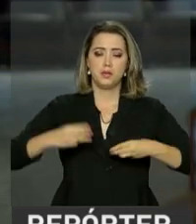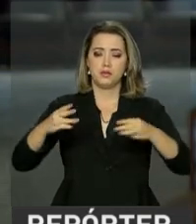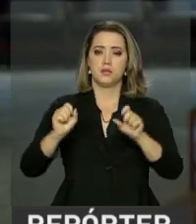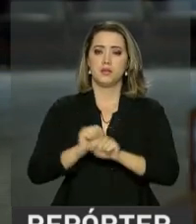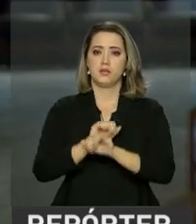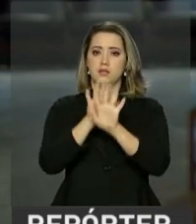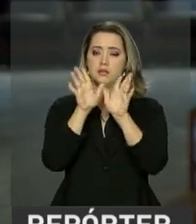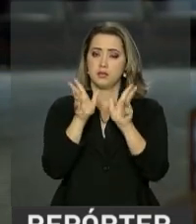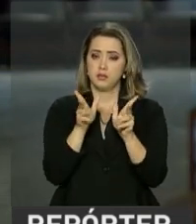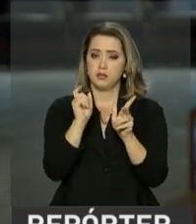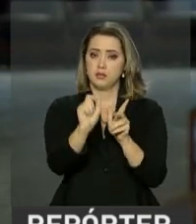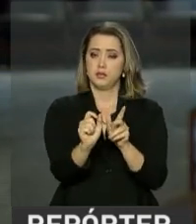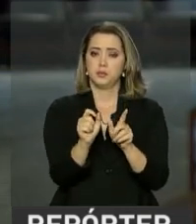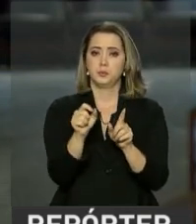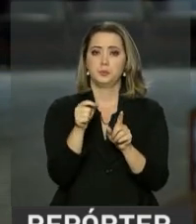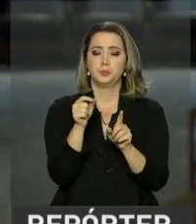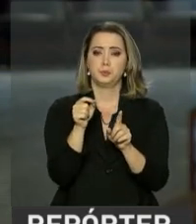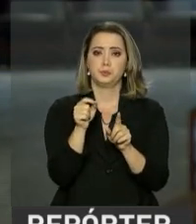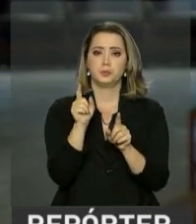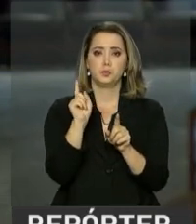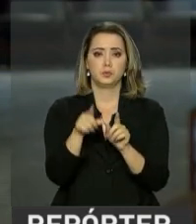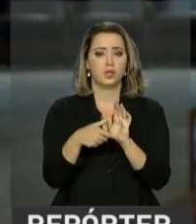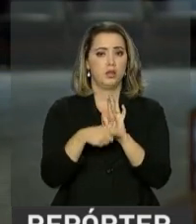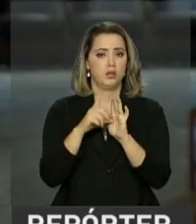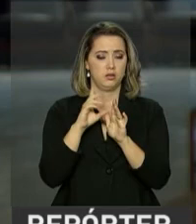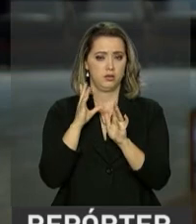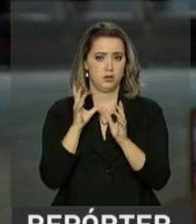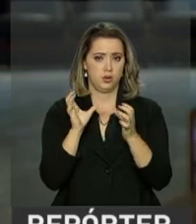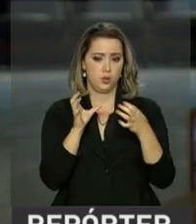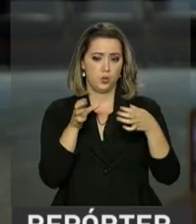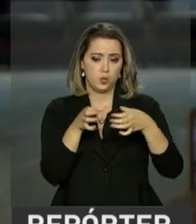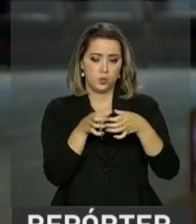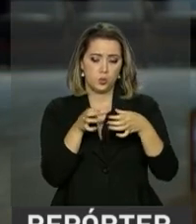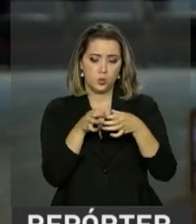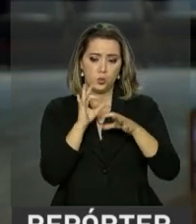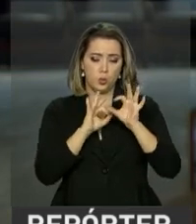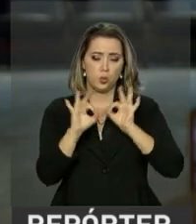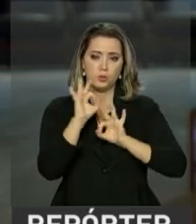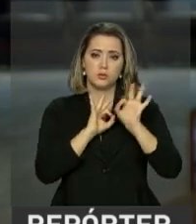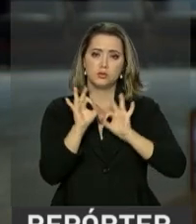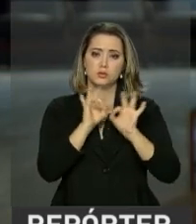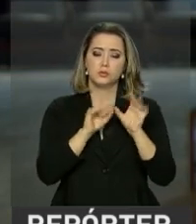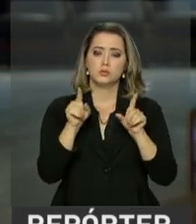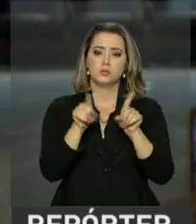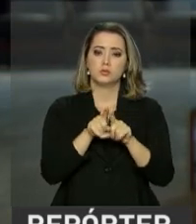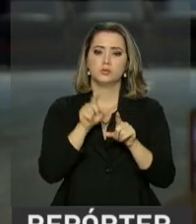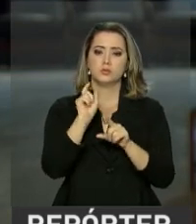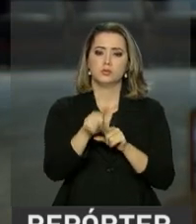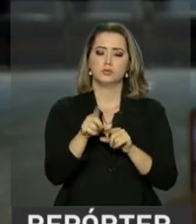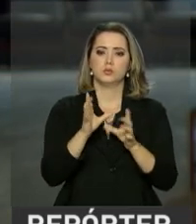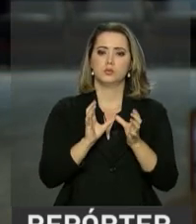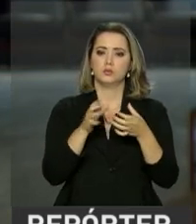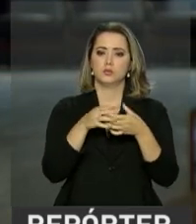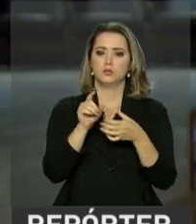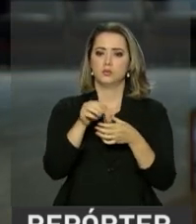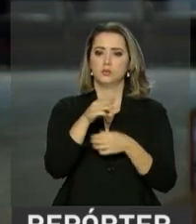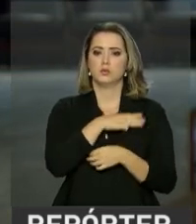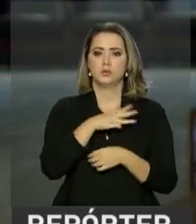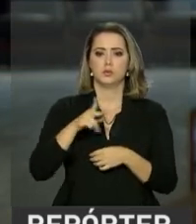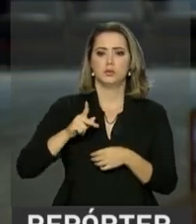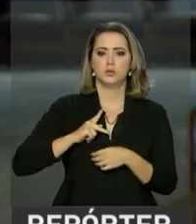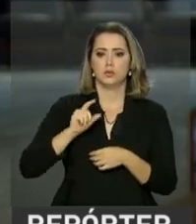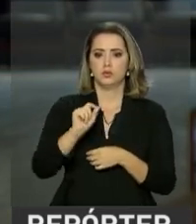Controladoria Geral da União eram as instituições, as organizações governamentais e o caso do Ministério